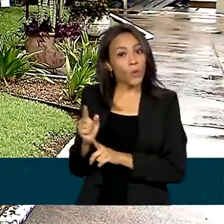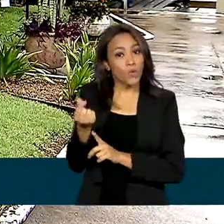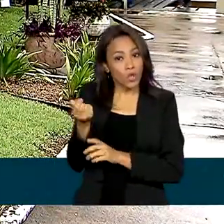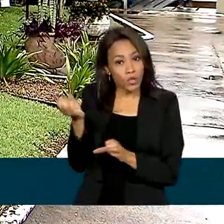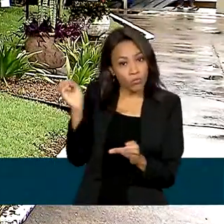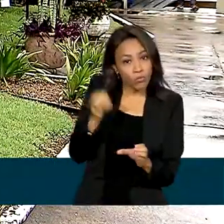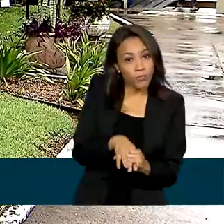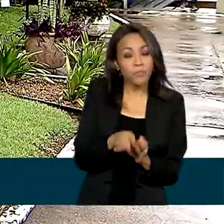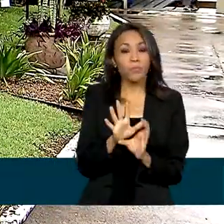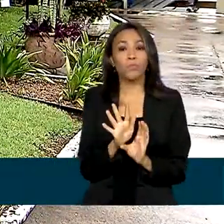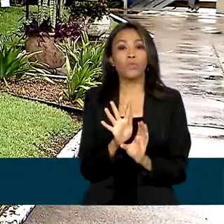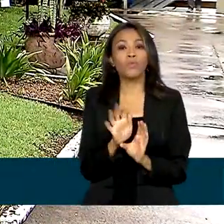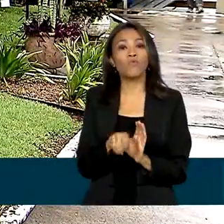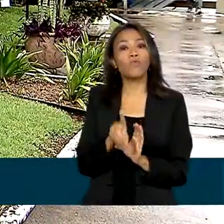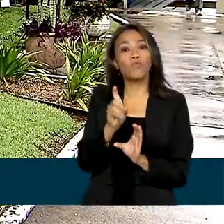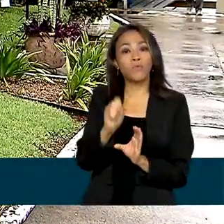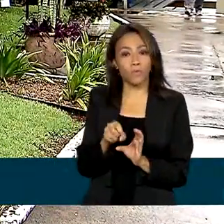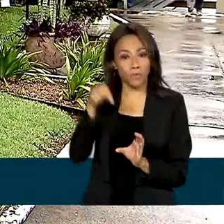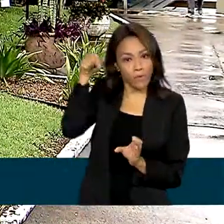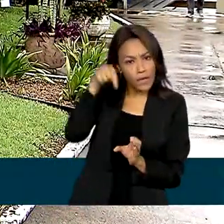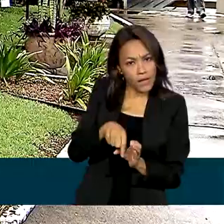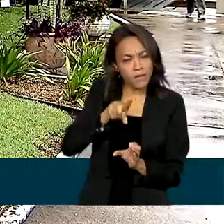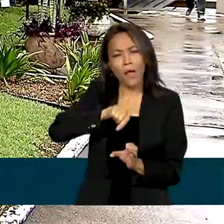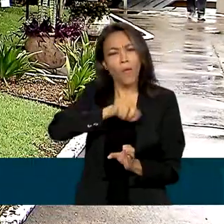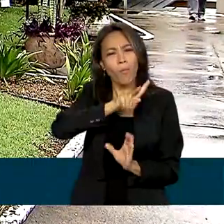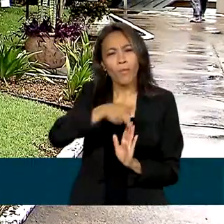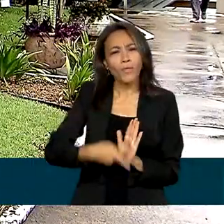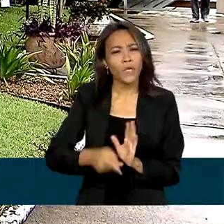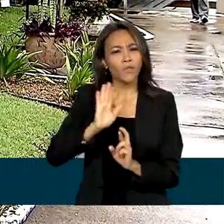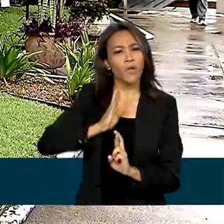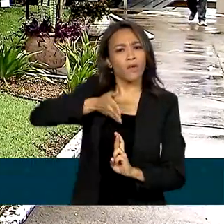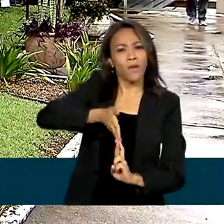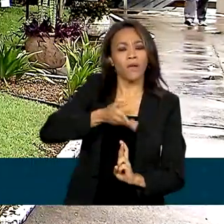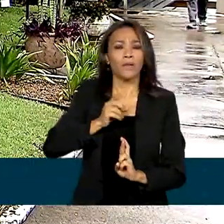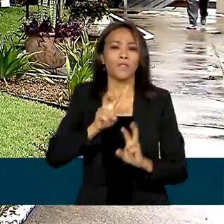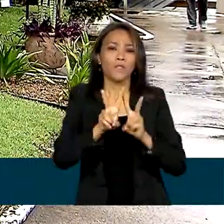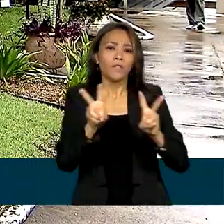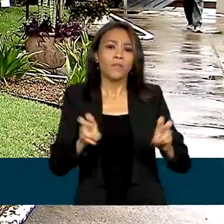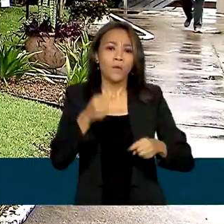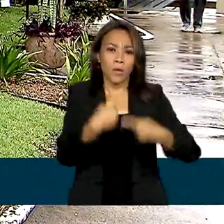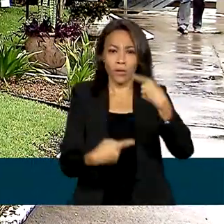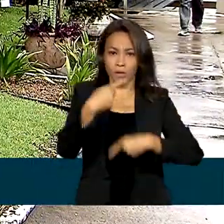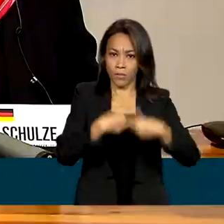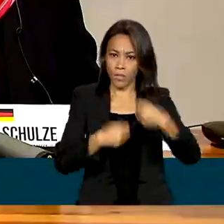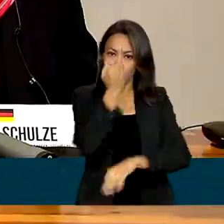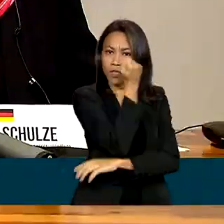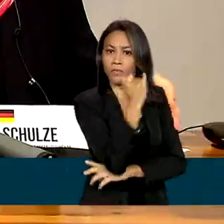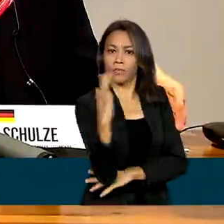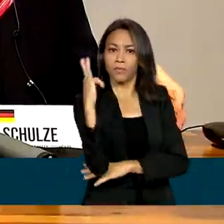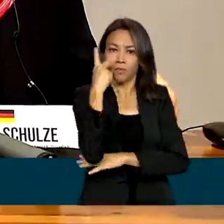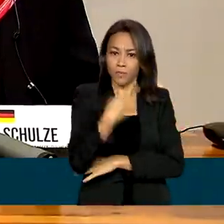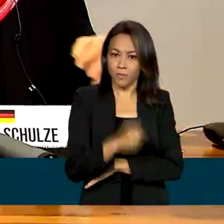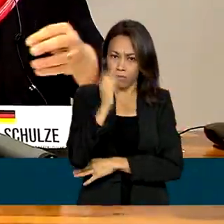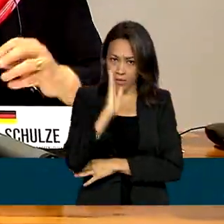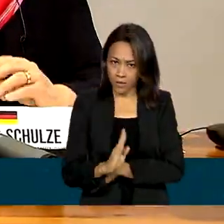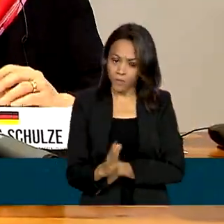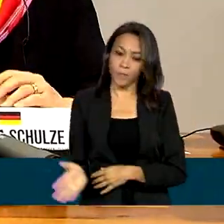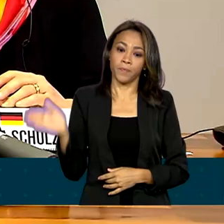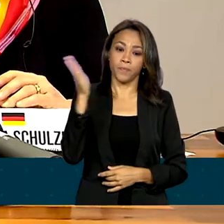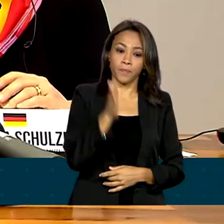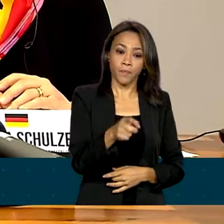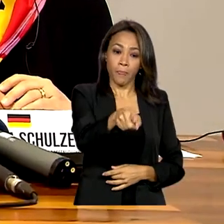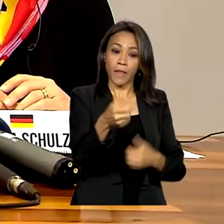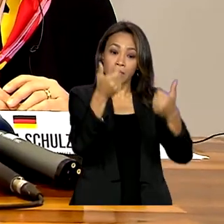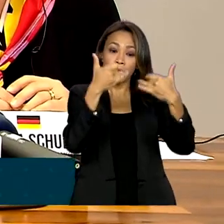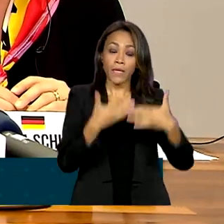Amazônia. Esse fundo é um projeto de referência para a política florestal brasileira. Os recursos do Fundo Amazônia